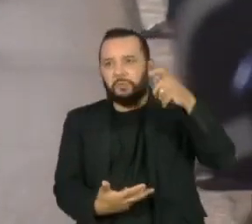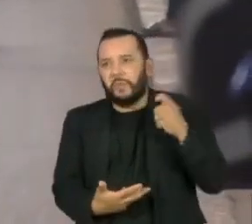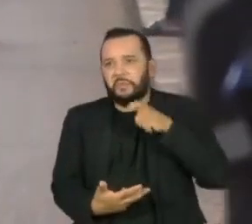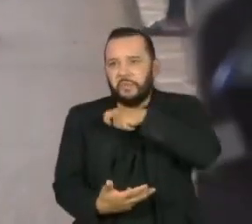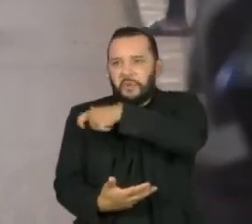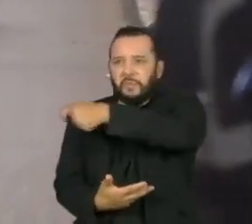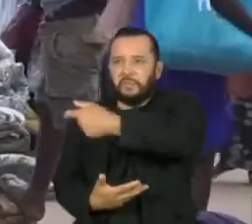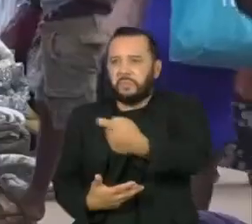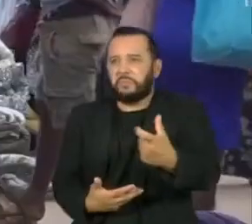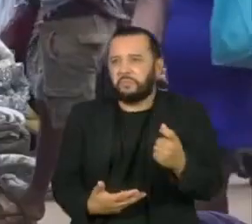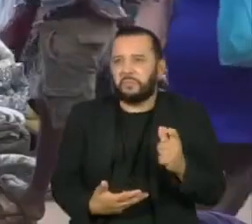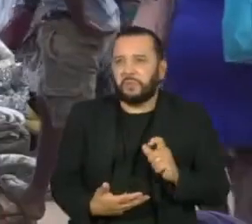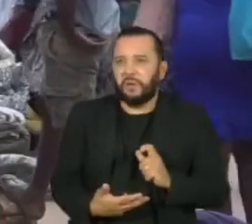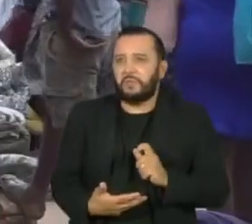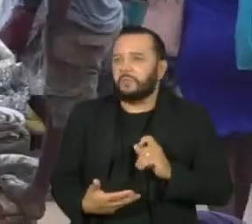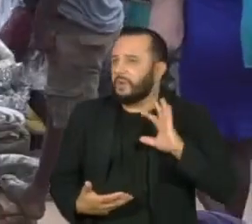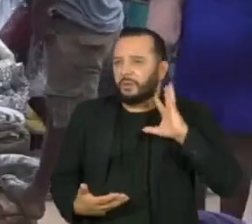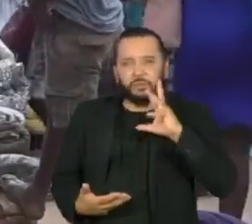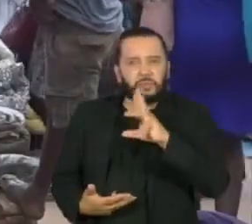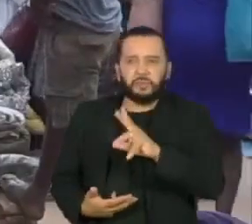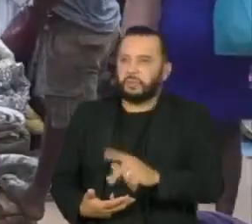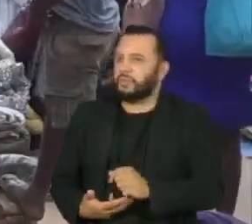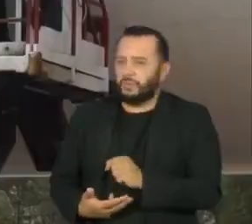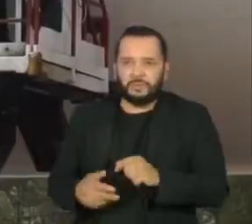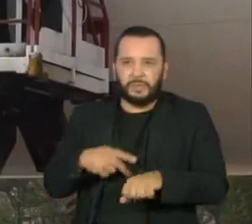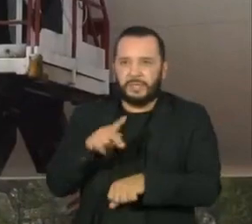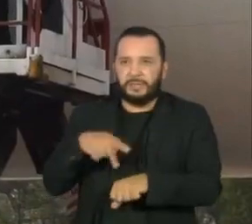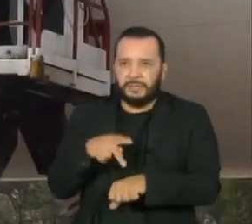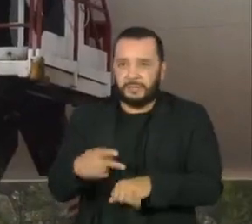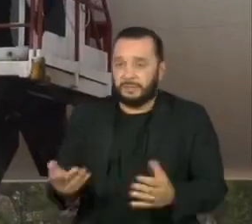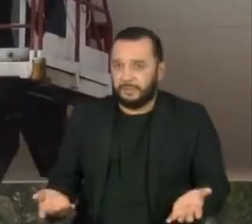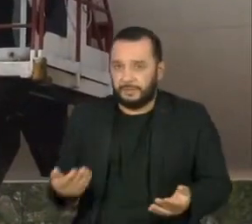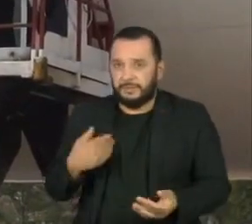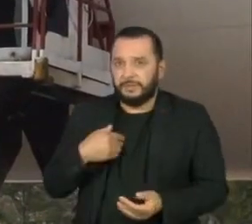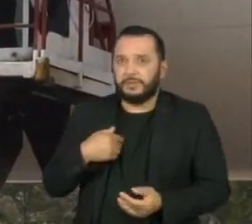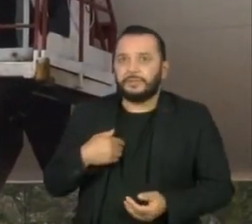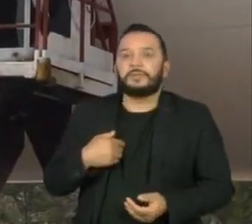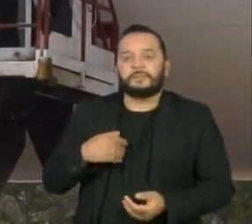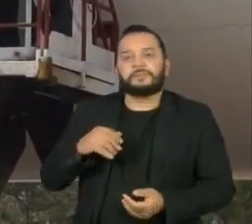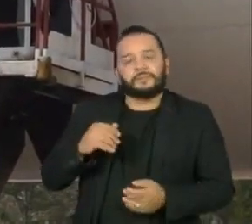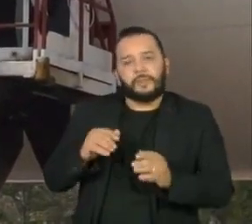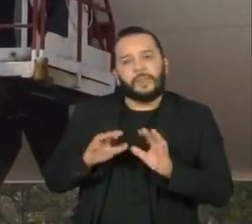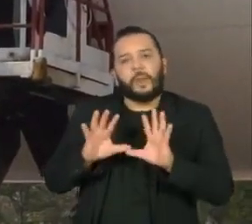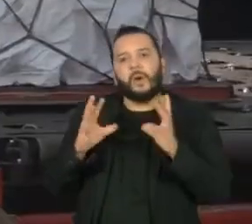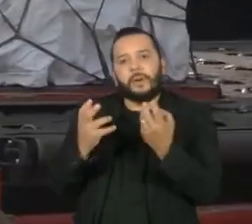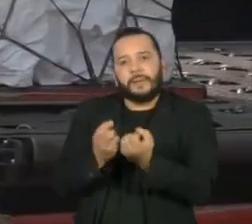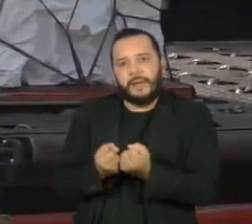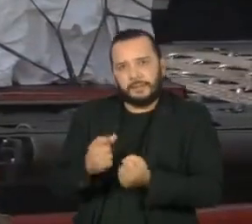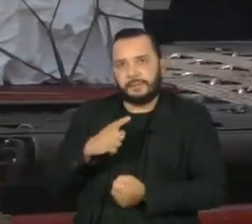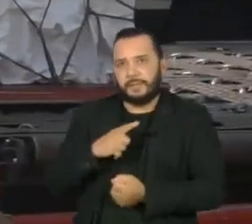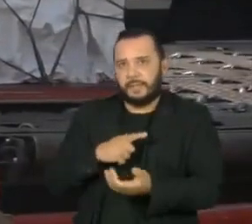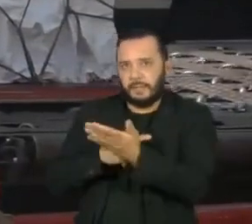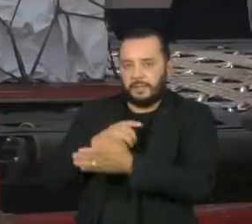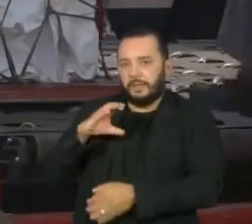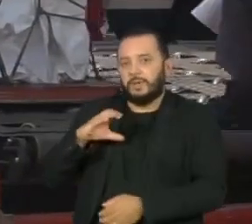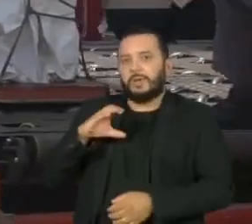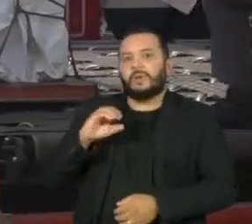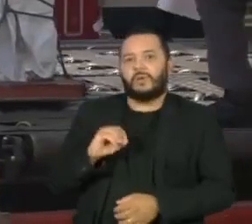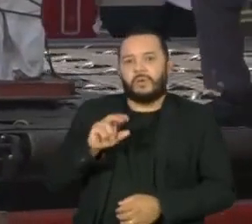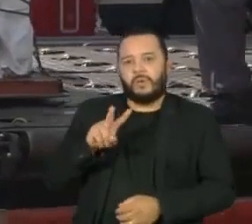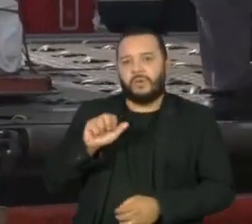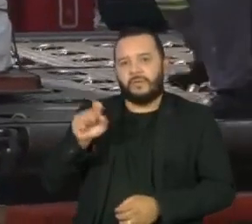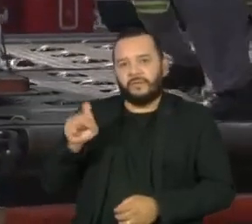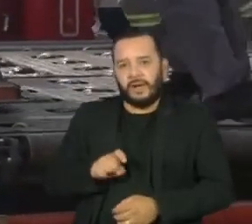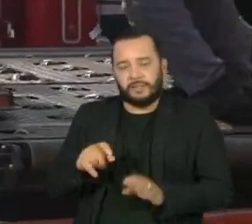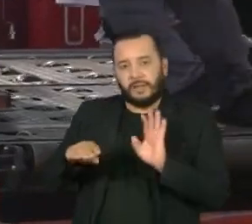assistência humanitária para levar vacinas para esses países. O COVAX Facility, convênio da OMS criado para ajudar a distribuir